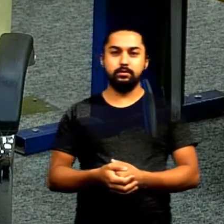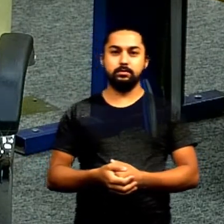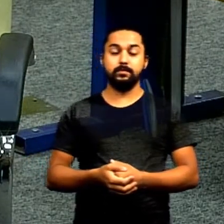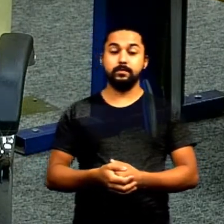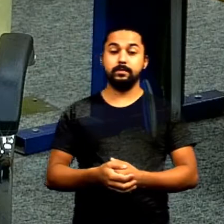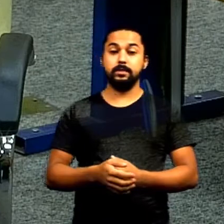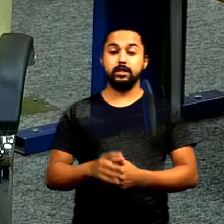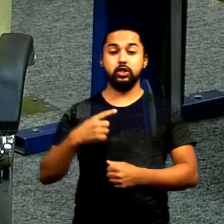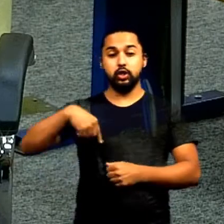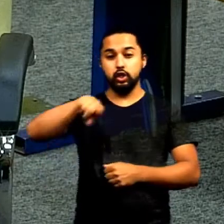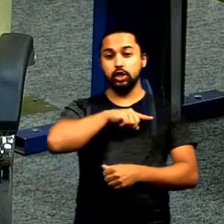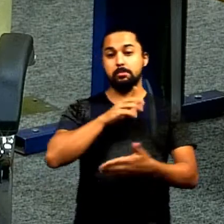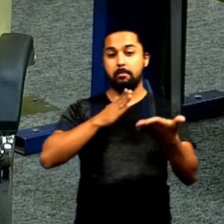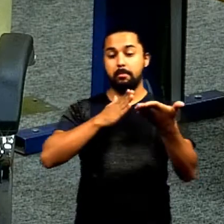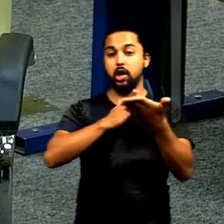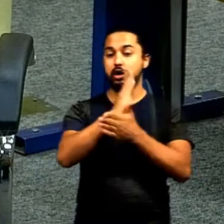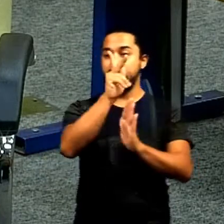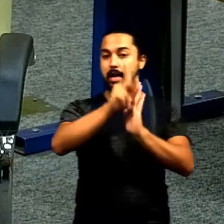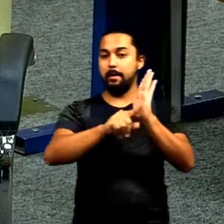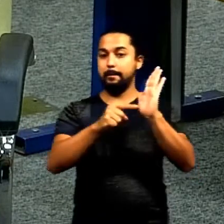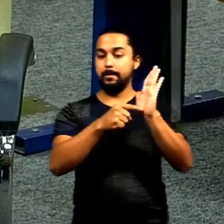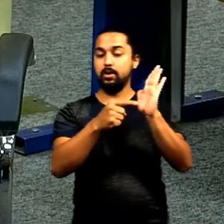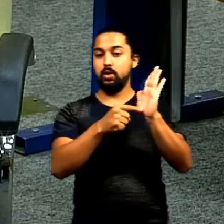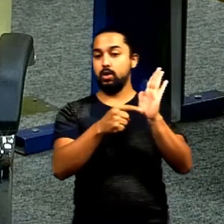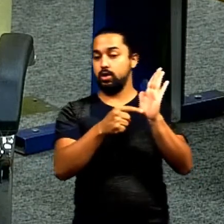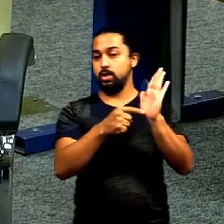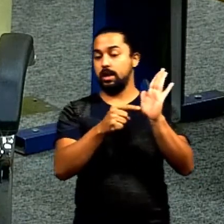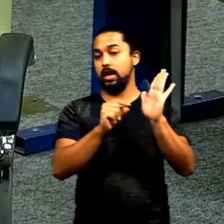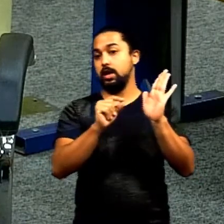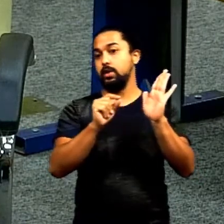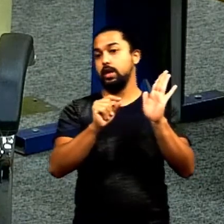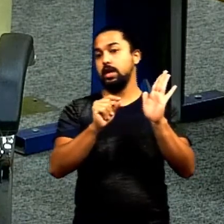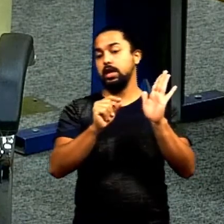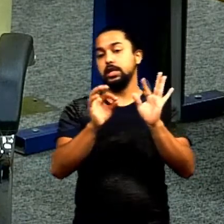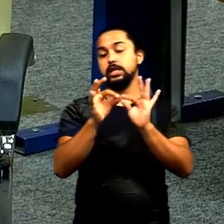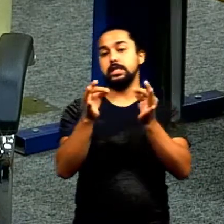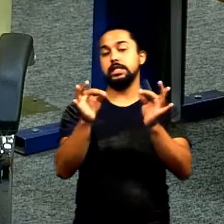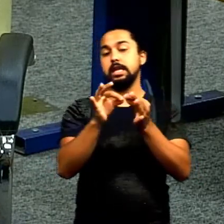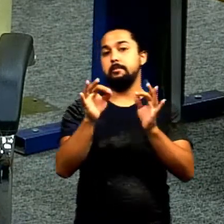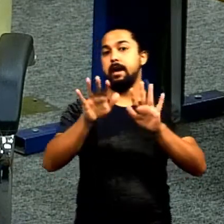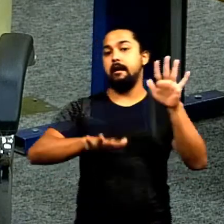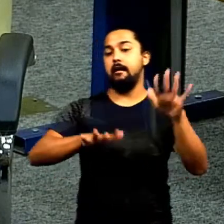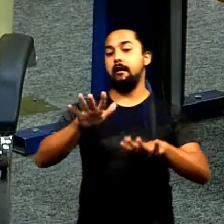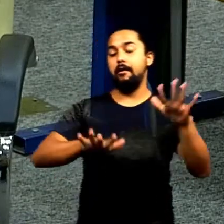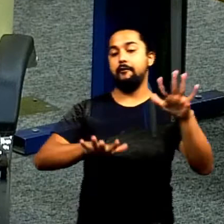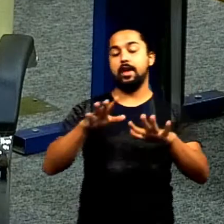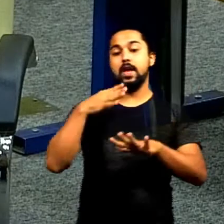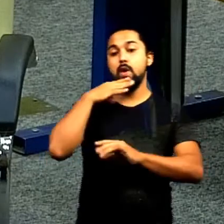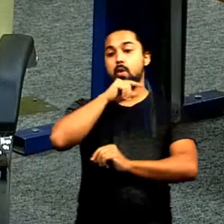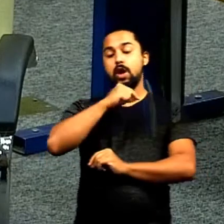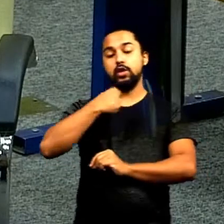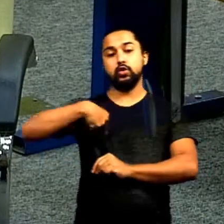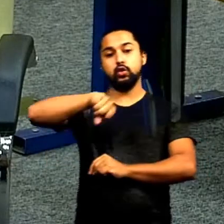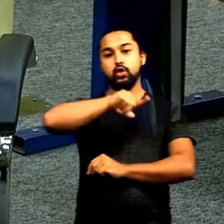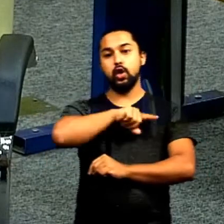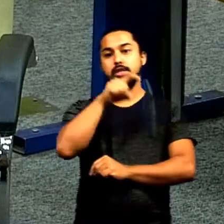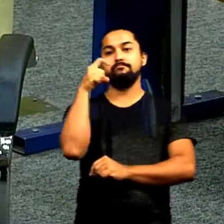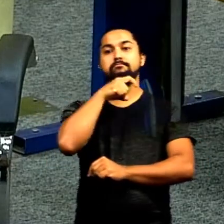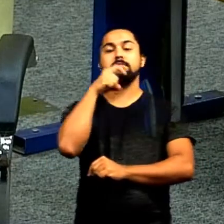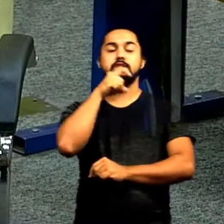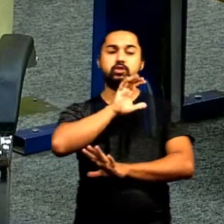se a gente aprovar um projeto desse simplesmente às vezes eu acho que nós vamos querer